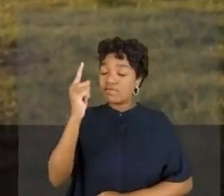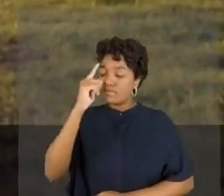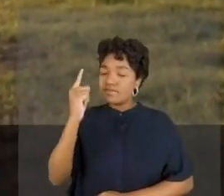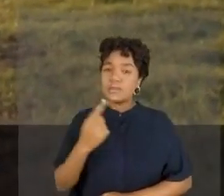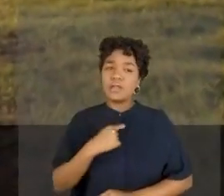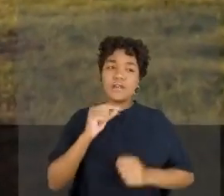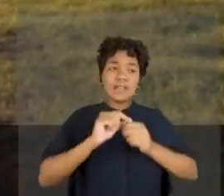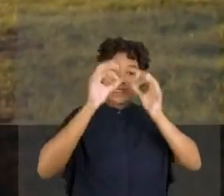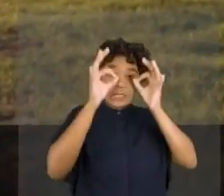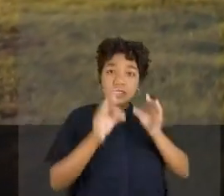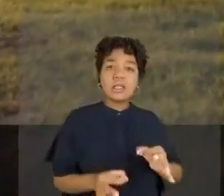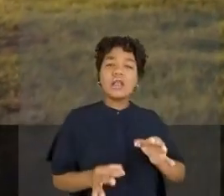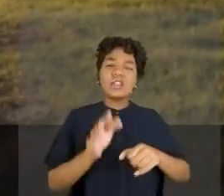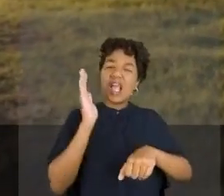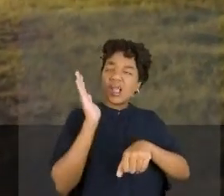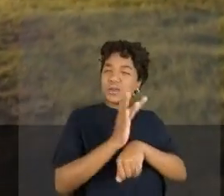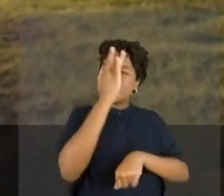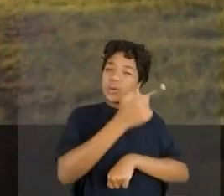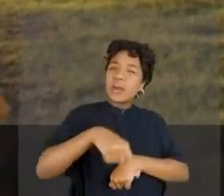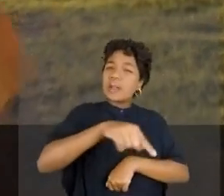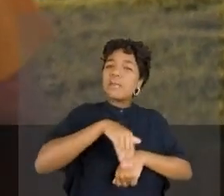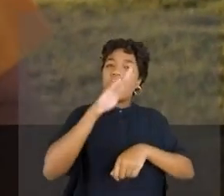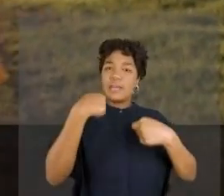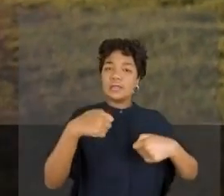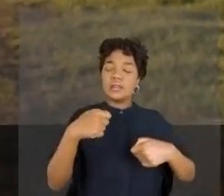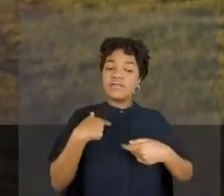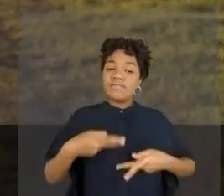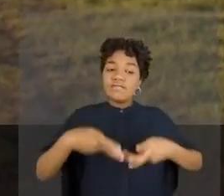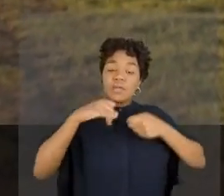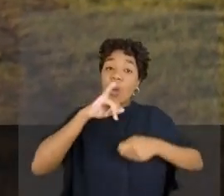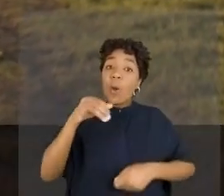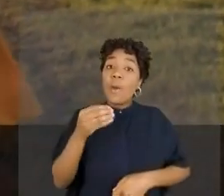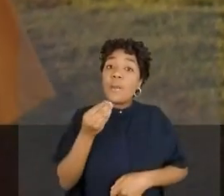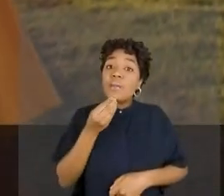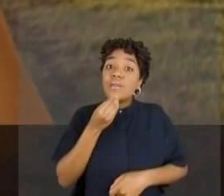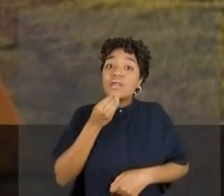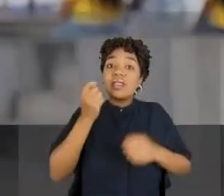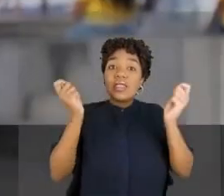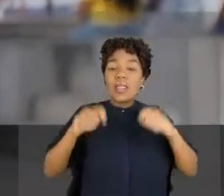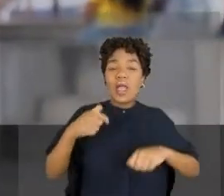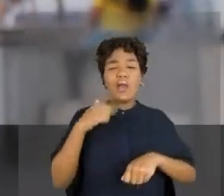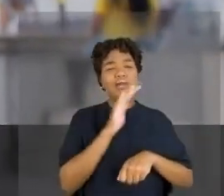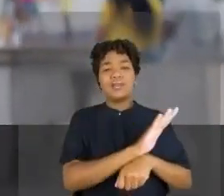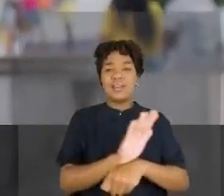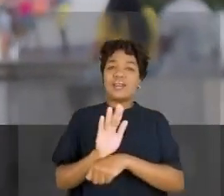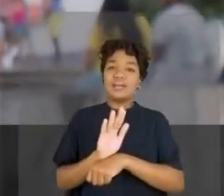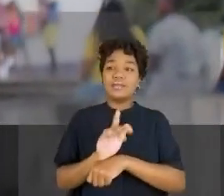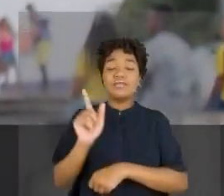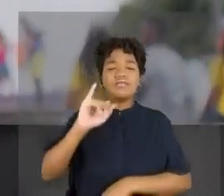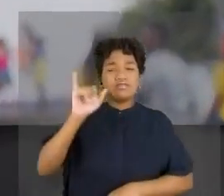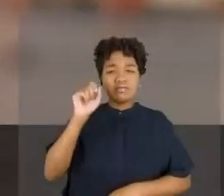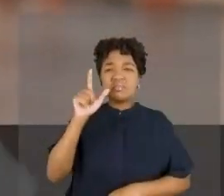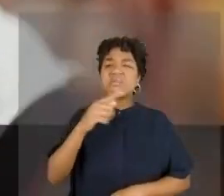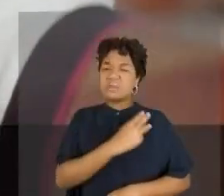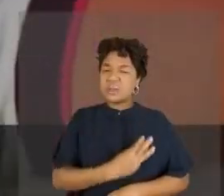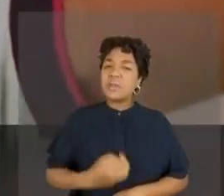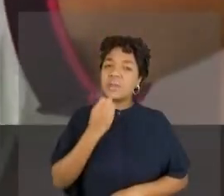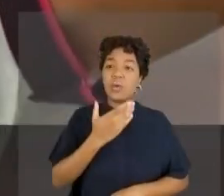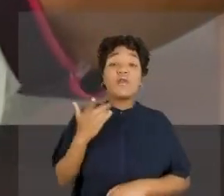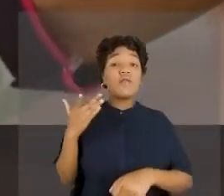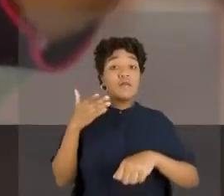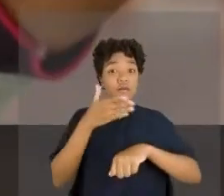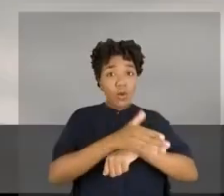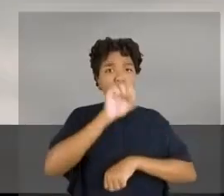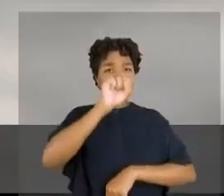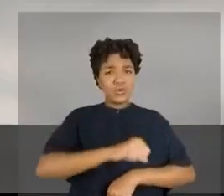certo E faça de tudo para ajudar os mais necessitados Eu vi a possibilidade de ajudar milhões de brasileiros Roma foi um ministro muito bom Teve lá no chute